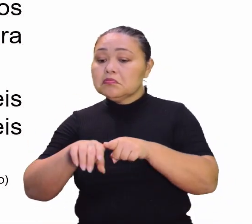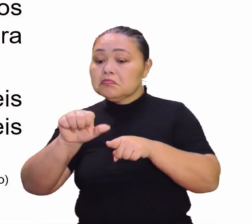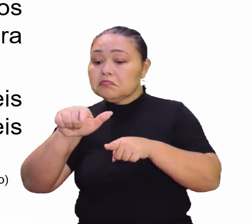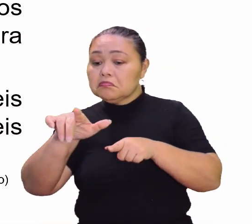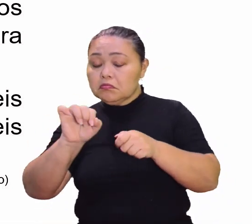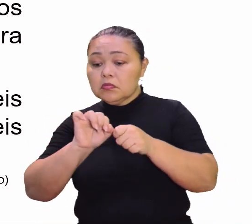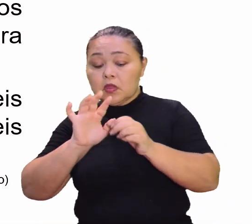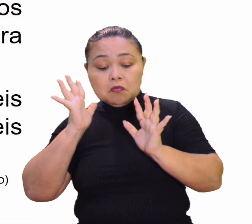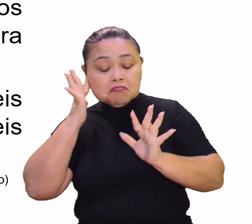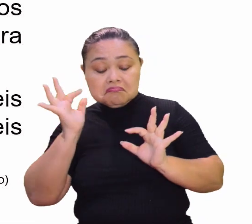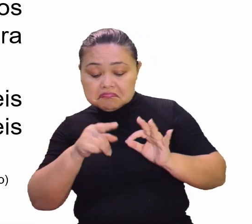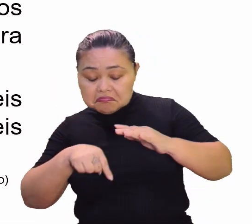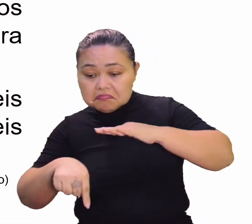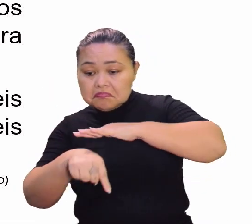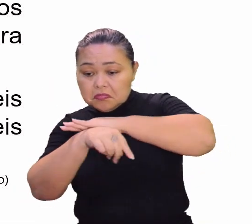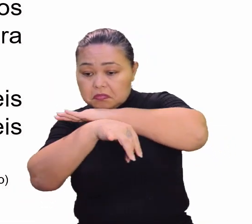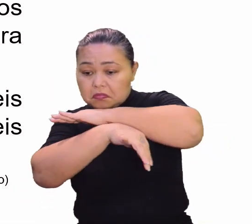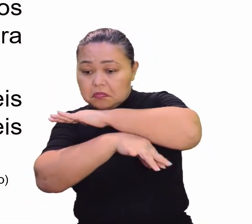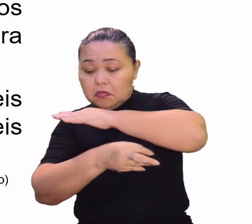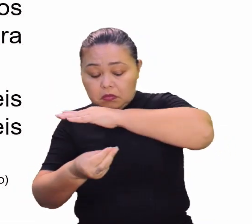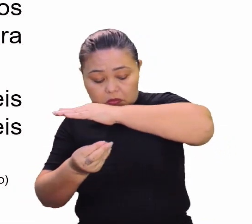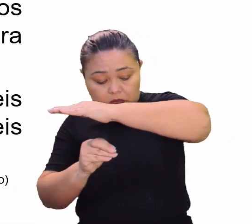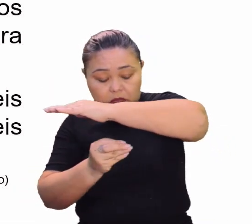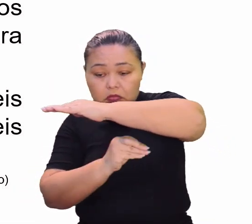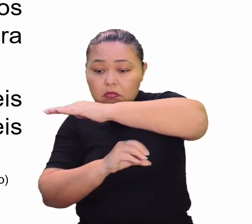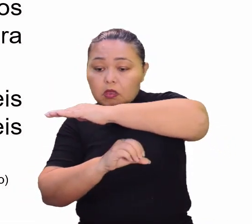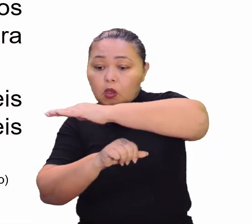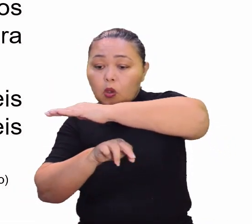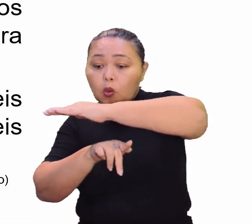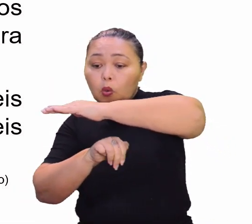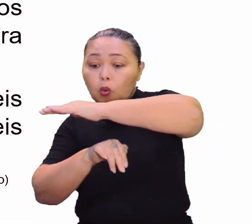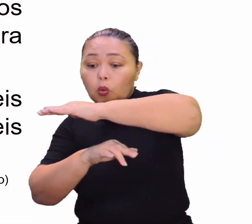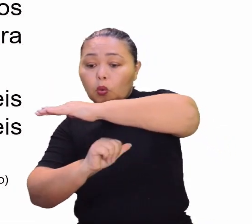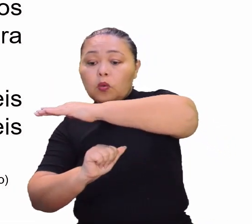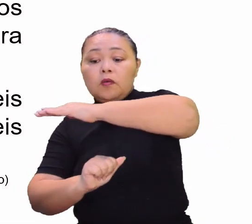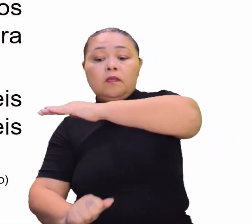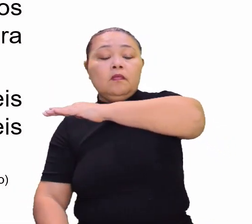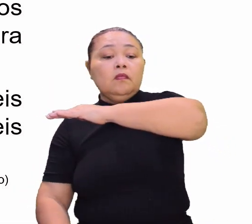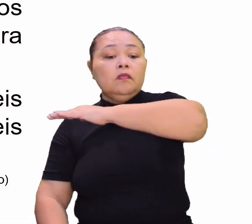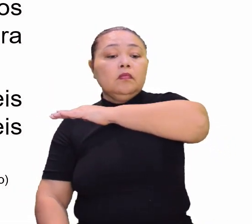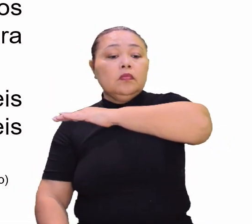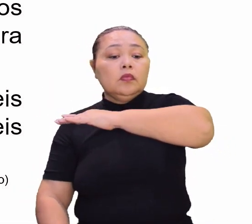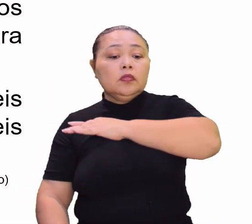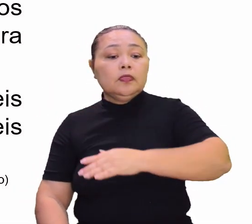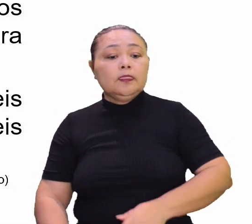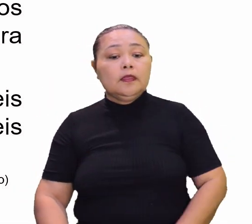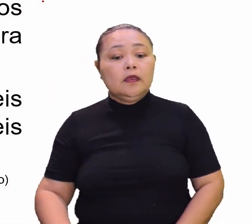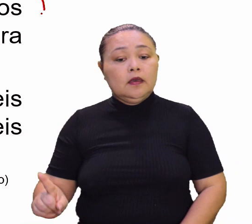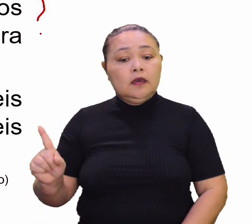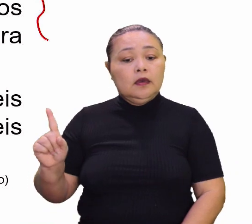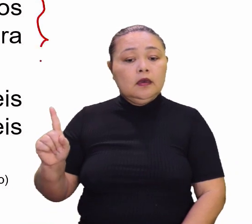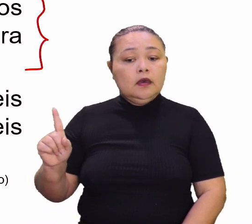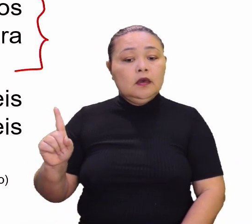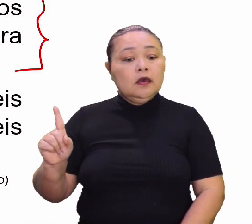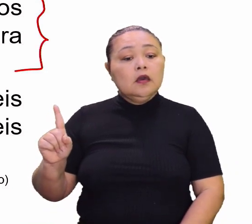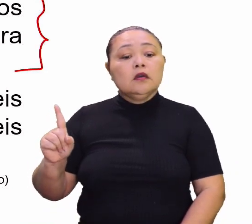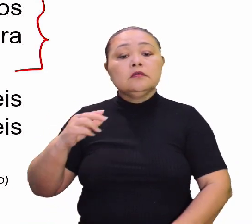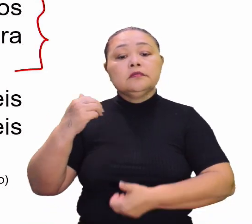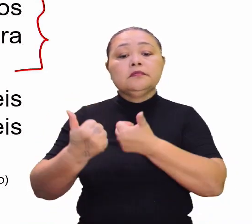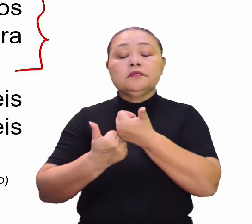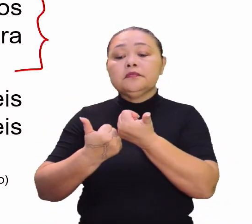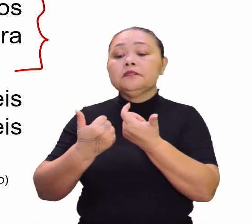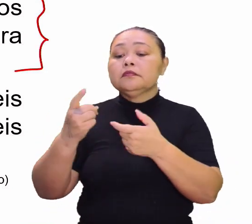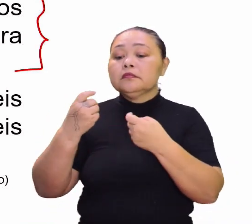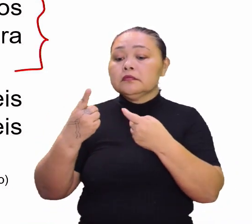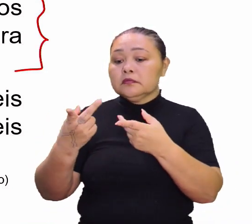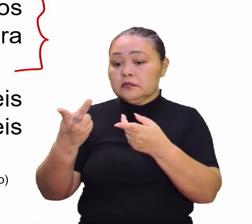qualidade do solo e a sua composição orgânica. Esse aqui, Rogério, fala para nós um pouco sobre isso aqui. Substituição